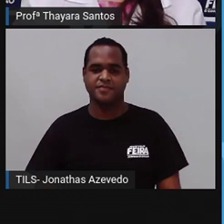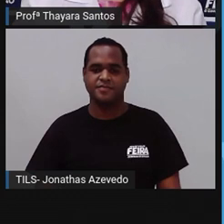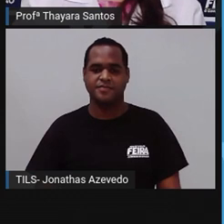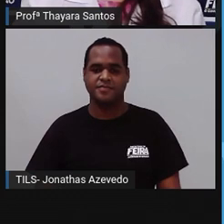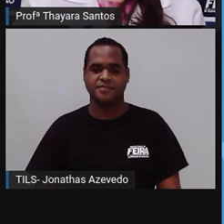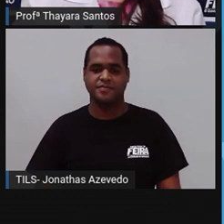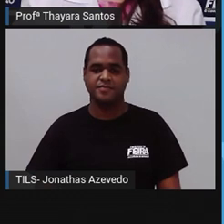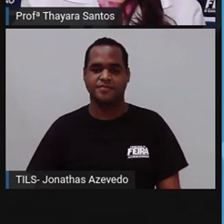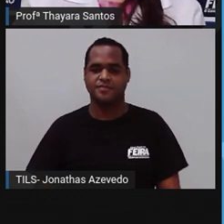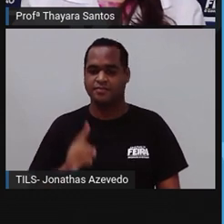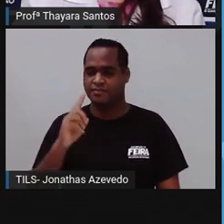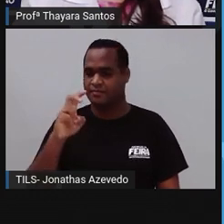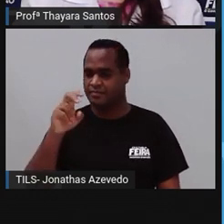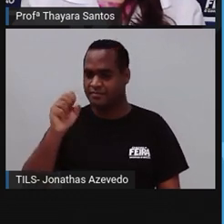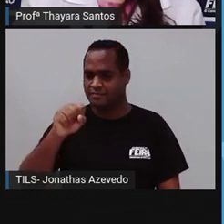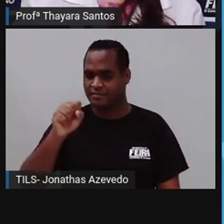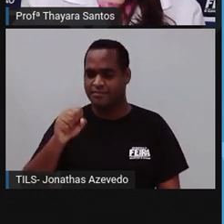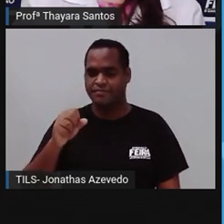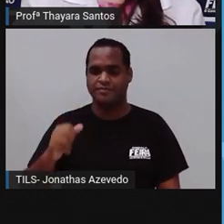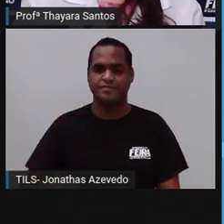15 segundos.